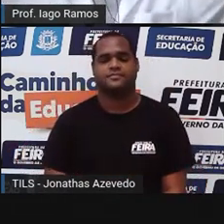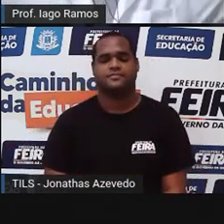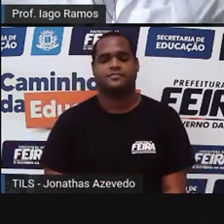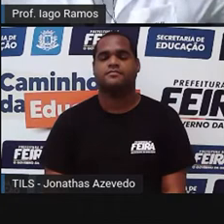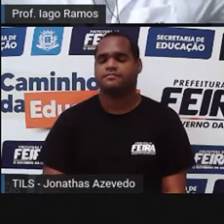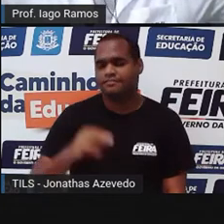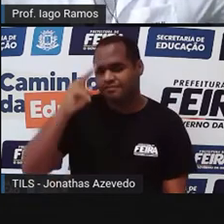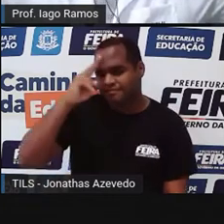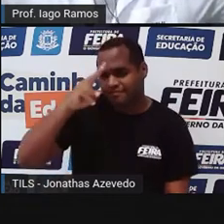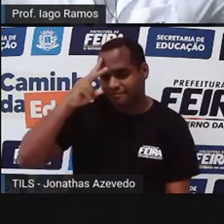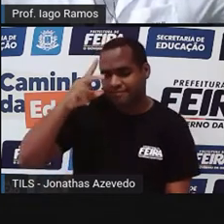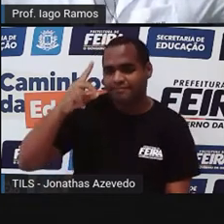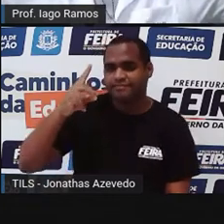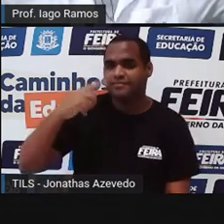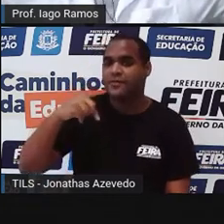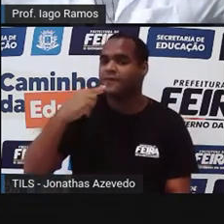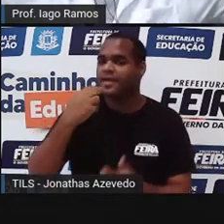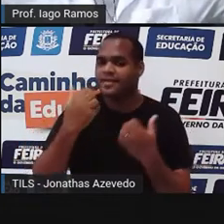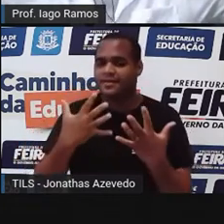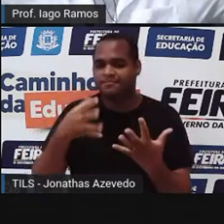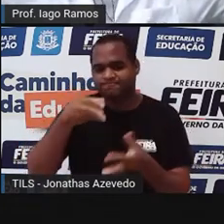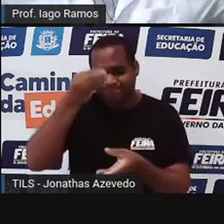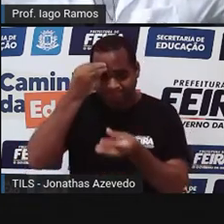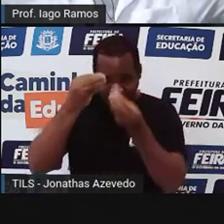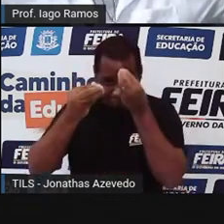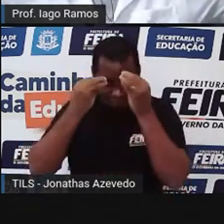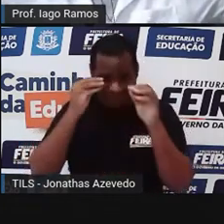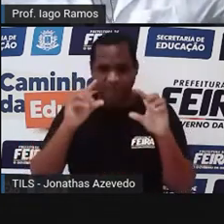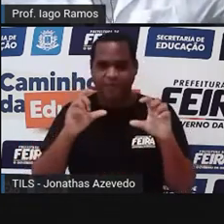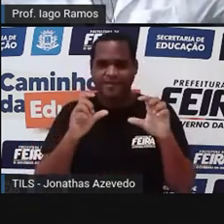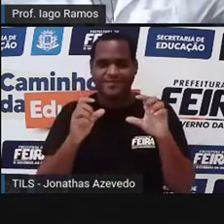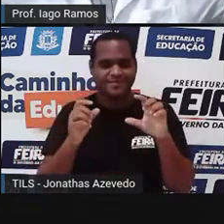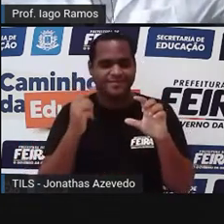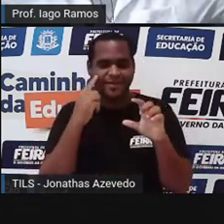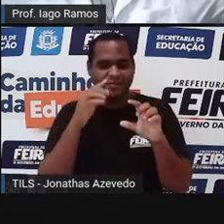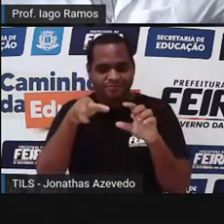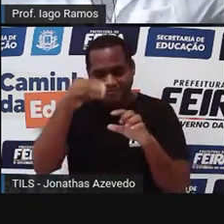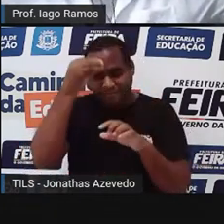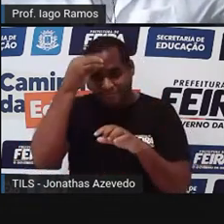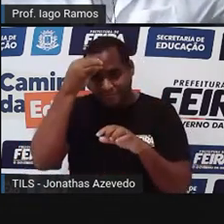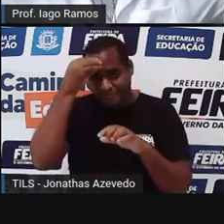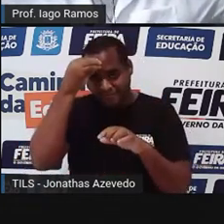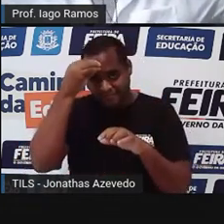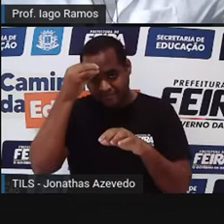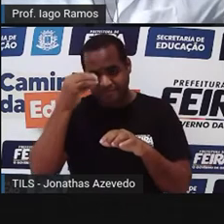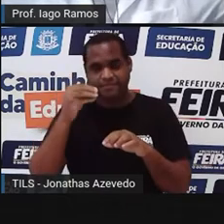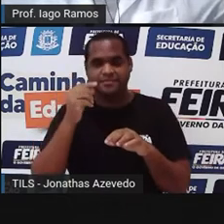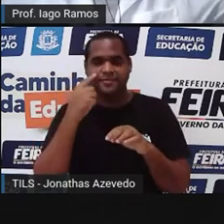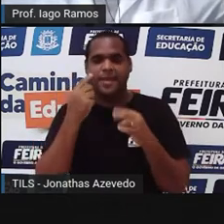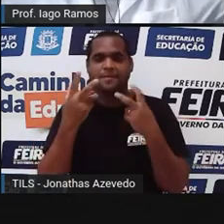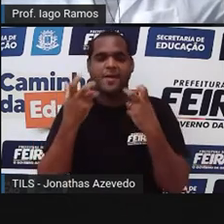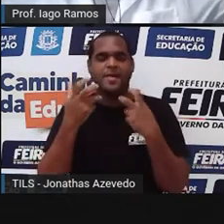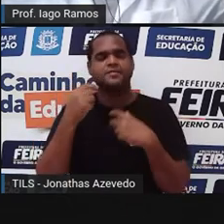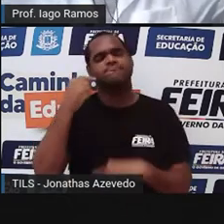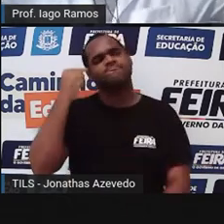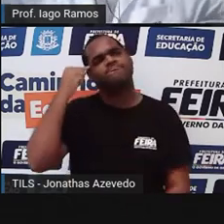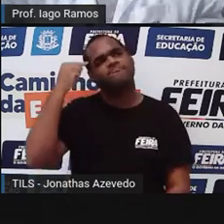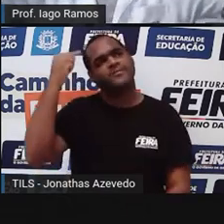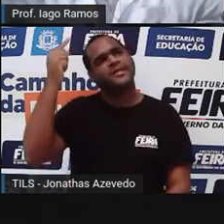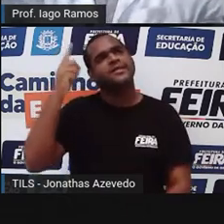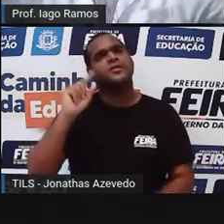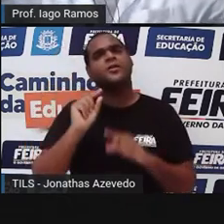Lembra que eu falei para fotografar a figura na sua memória? Então, e aí? Busca essa figura na sua memória.